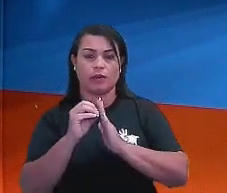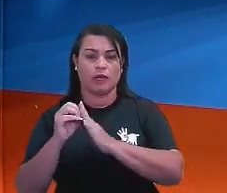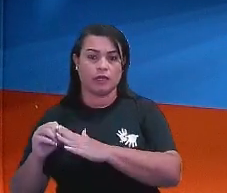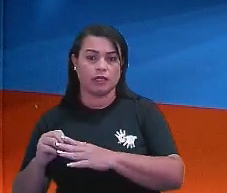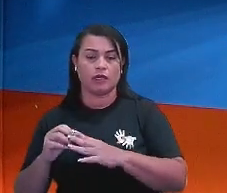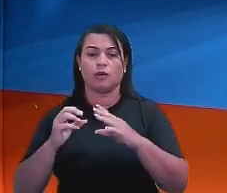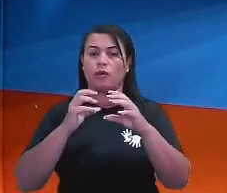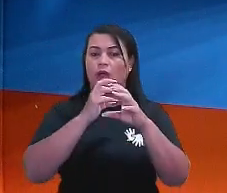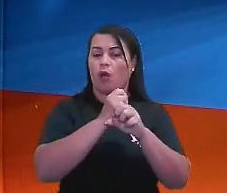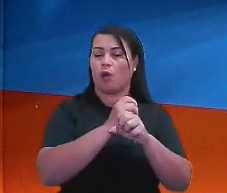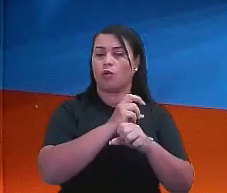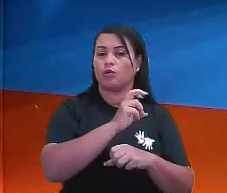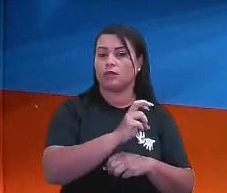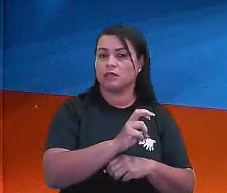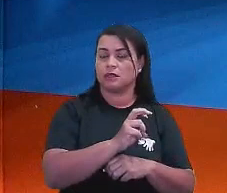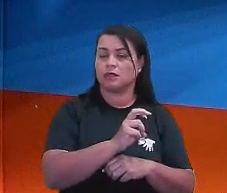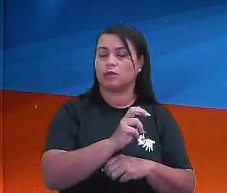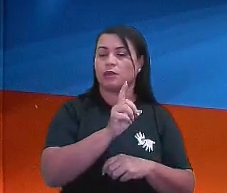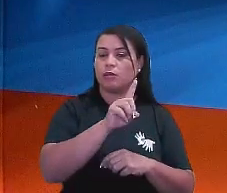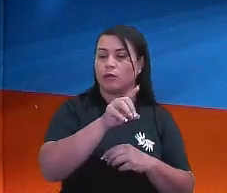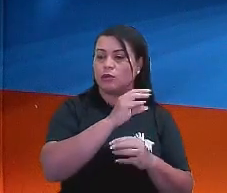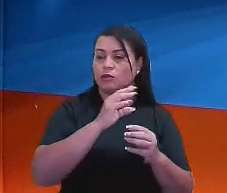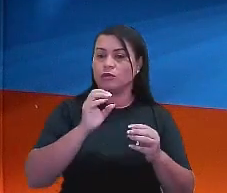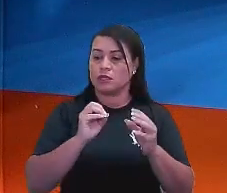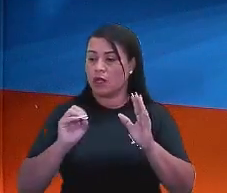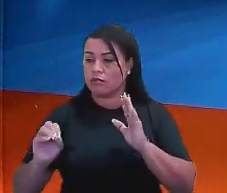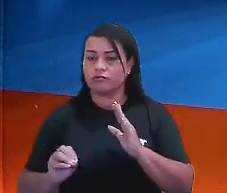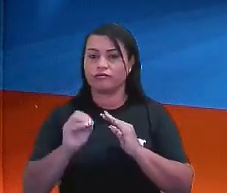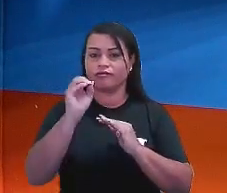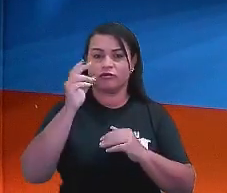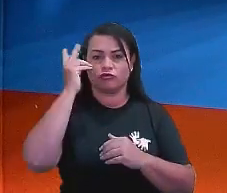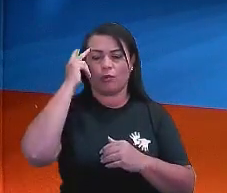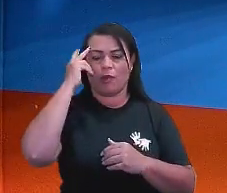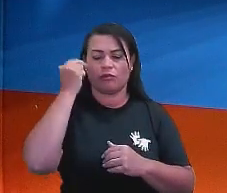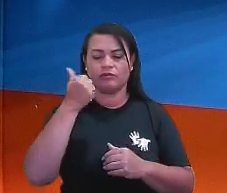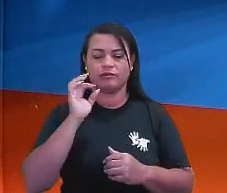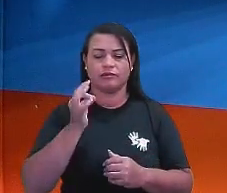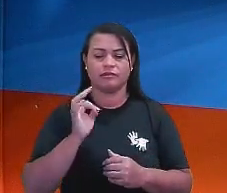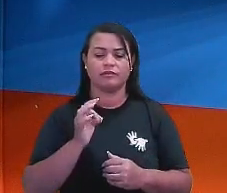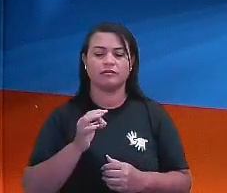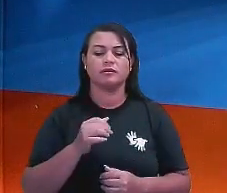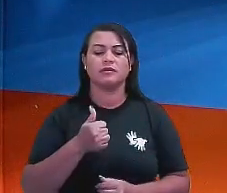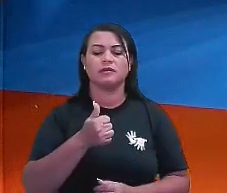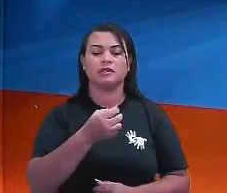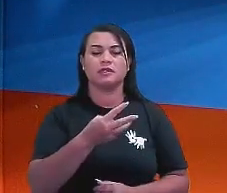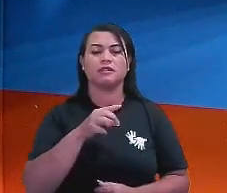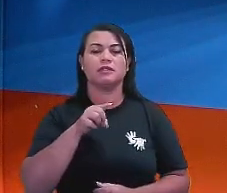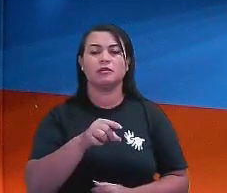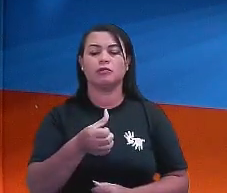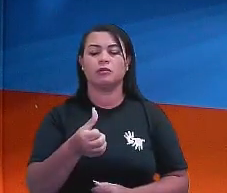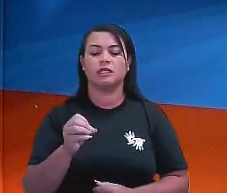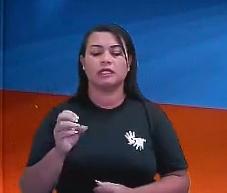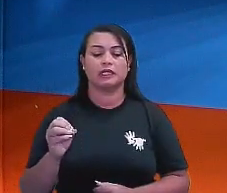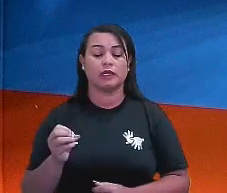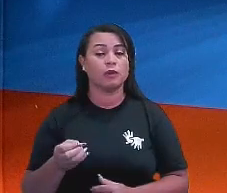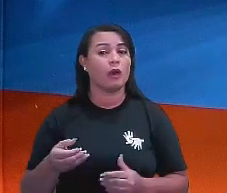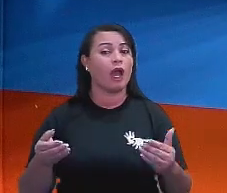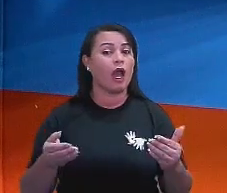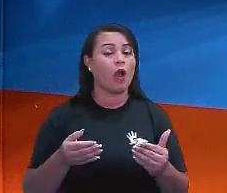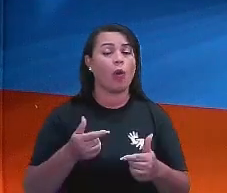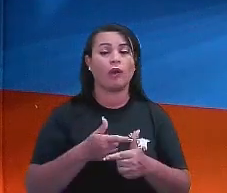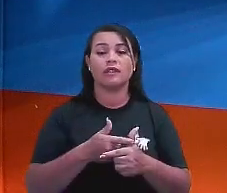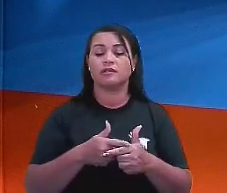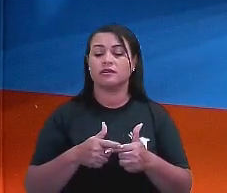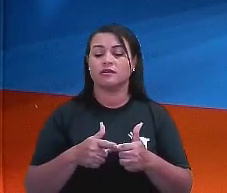faço o cálculo com 5. Depois eu acrescento o zero tranquilamente. Beleza? Então, 13.600. E aí eu vou fazer a